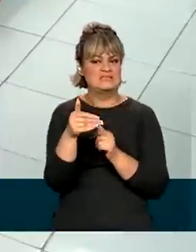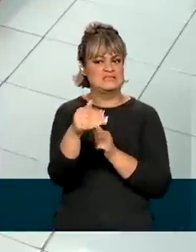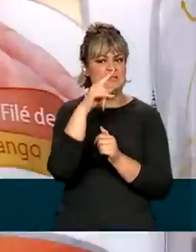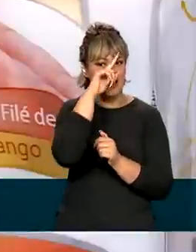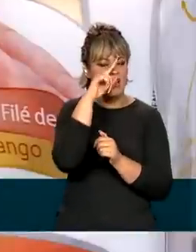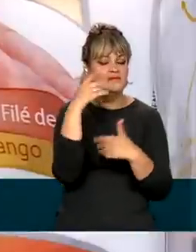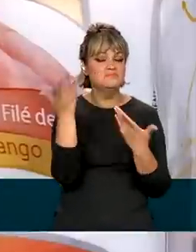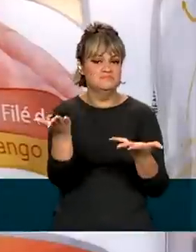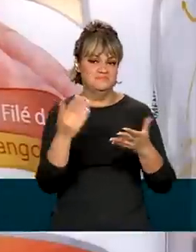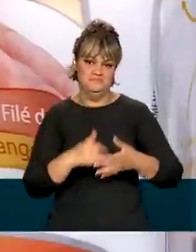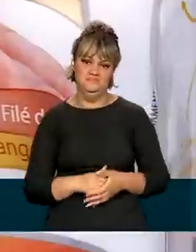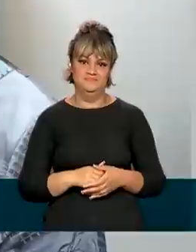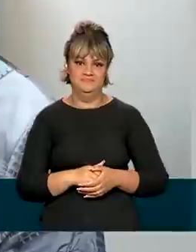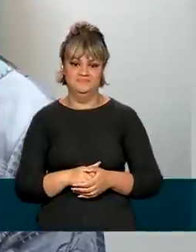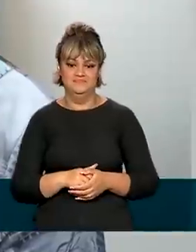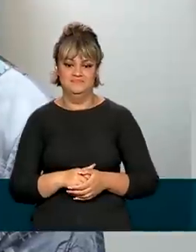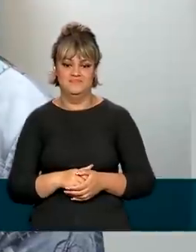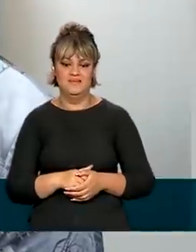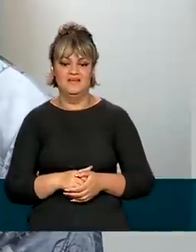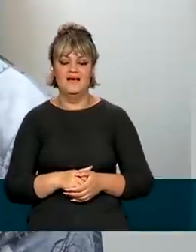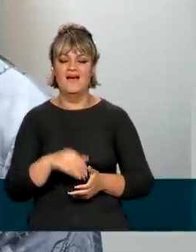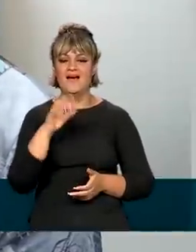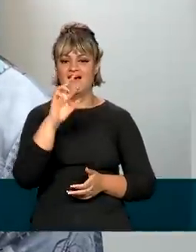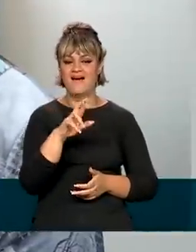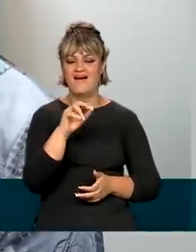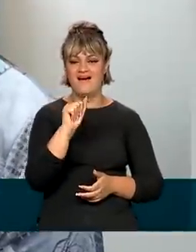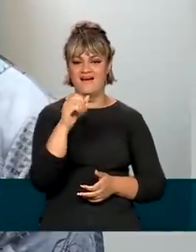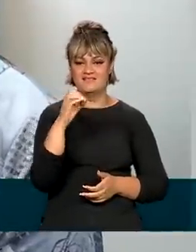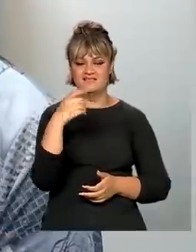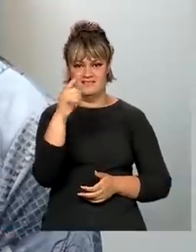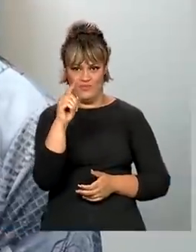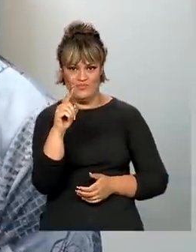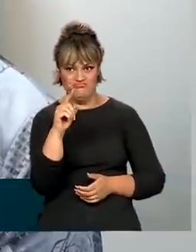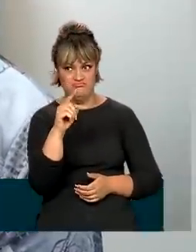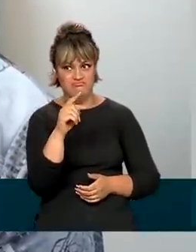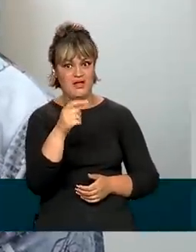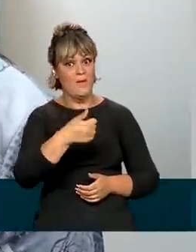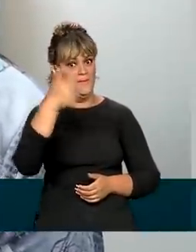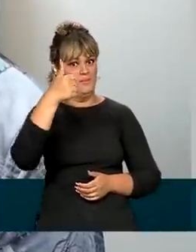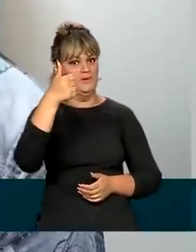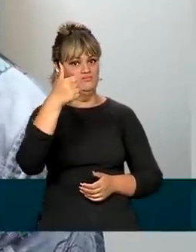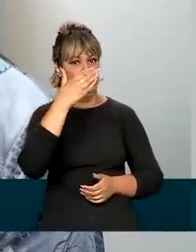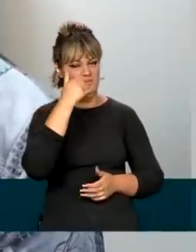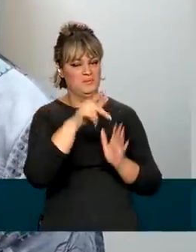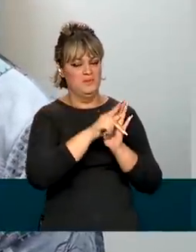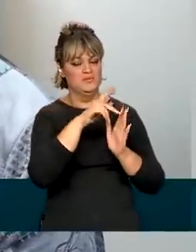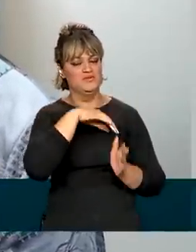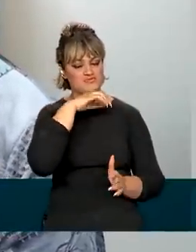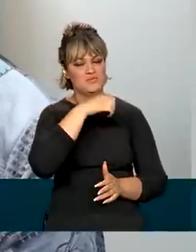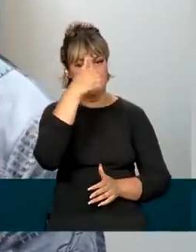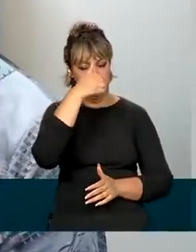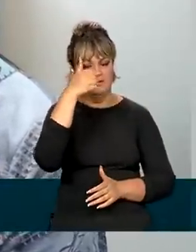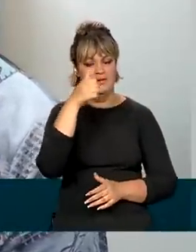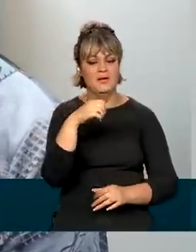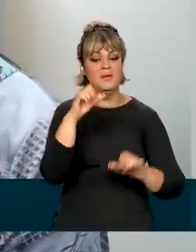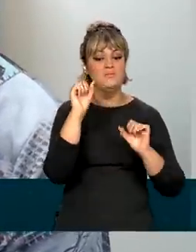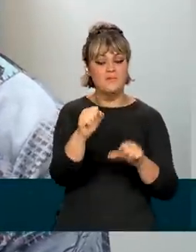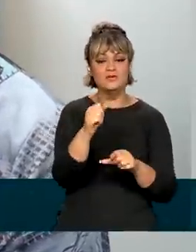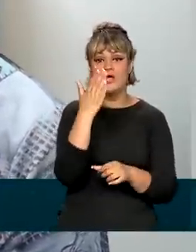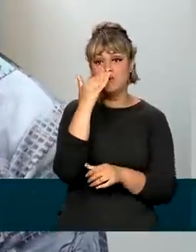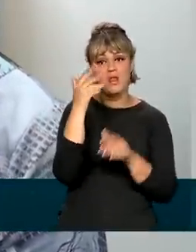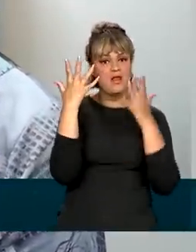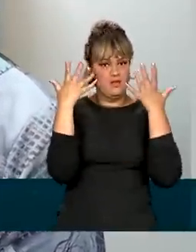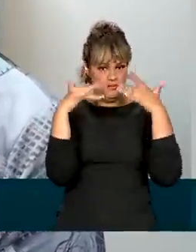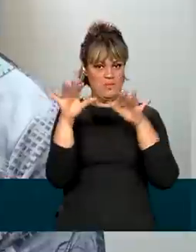prejuízos à saúde animal. A ração ainda seria a melhor opção. Existe a possibilidade de se fazer a comida